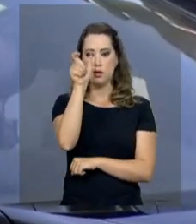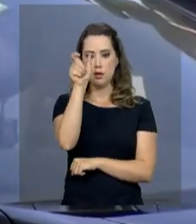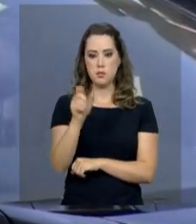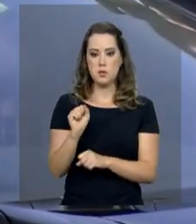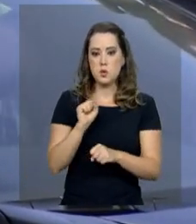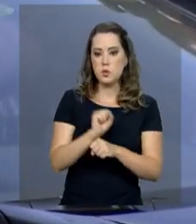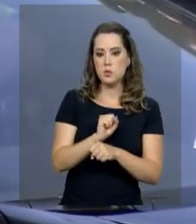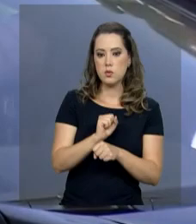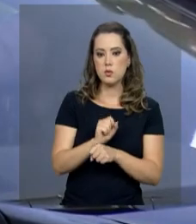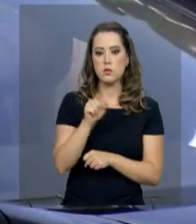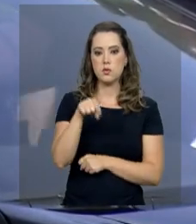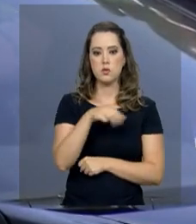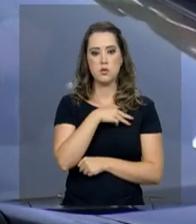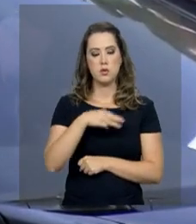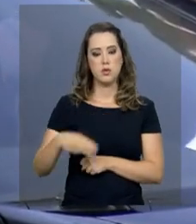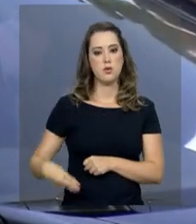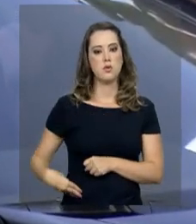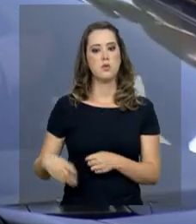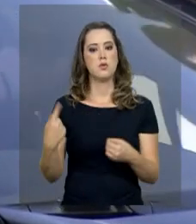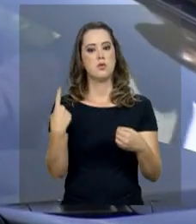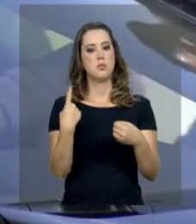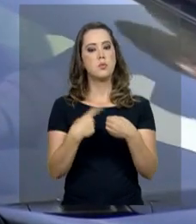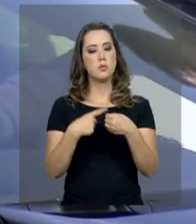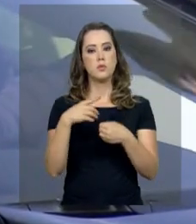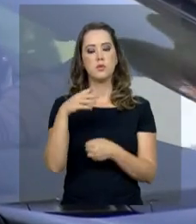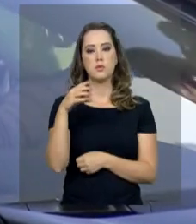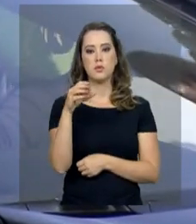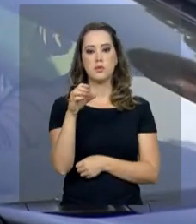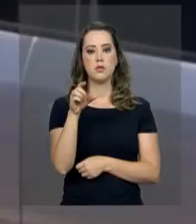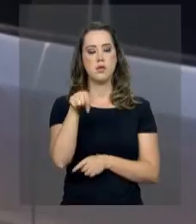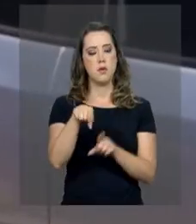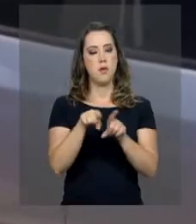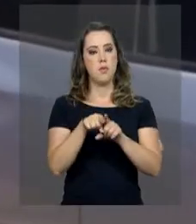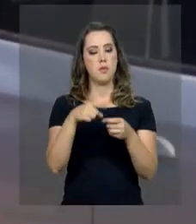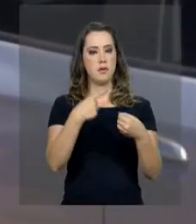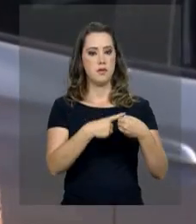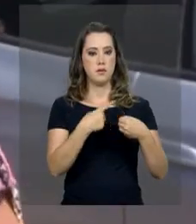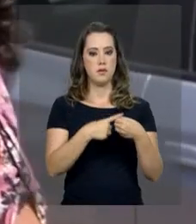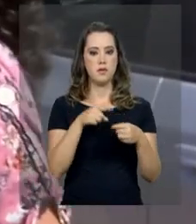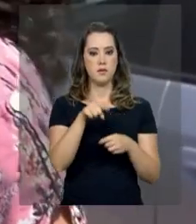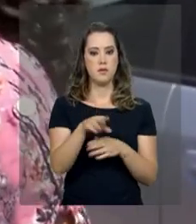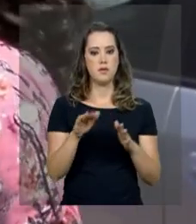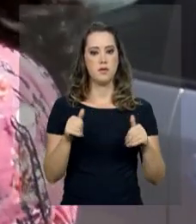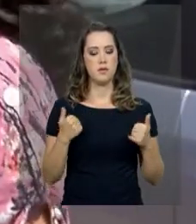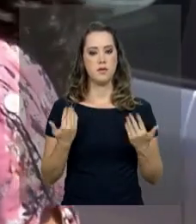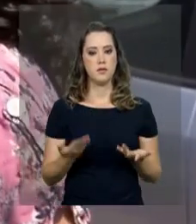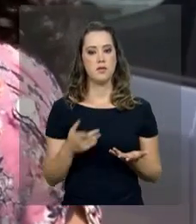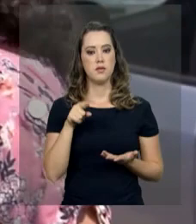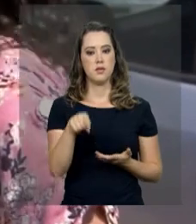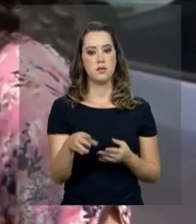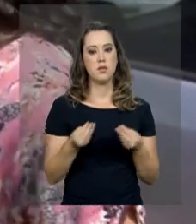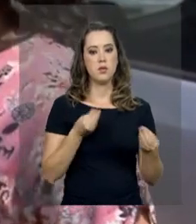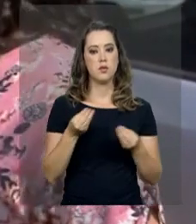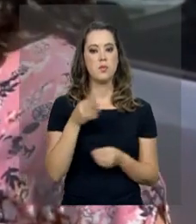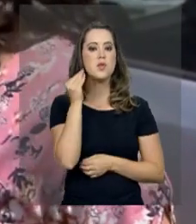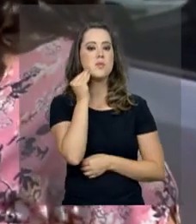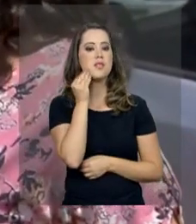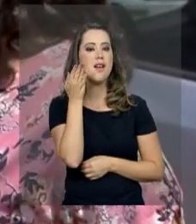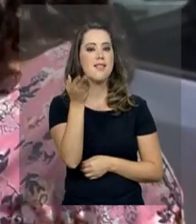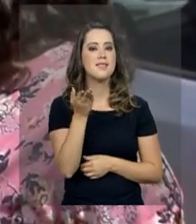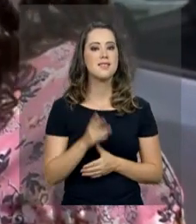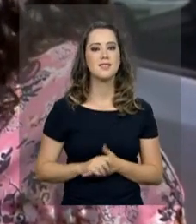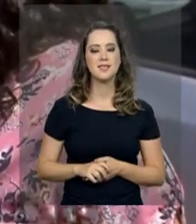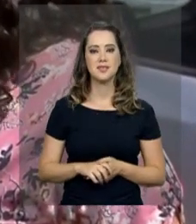nessa blitz foi o ministro das cidades, Alexandre Baldi, não é uma coisa muito comum. Ministro, como é foi a experiência? Olha,